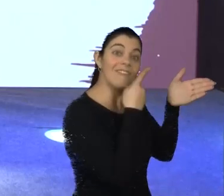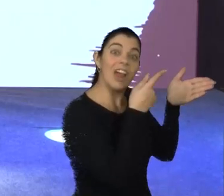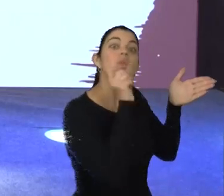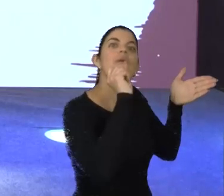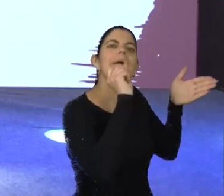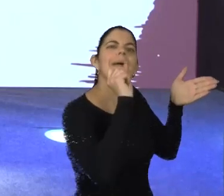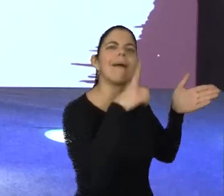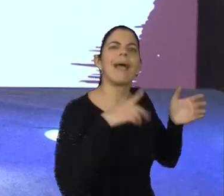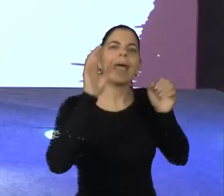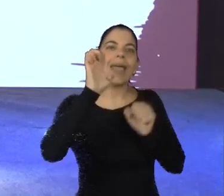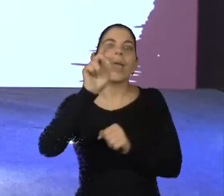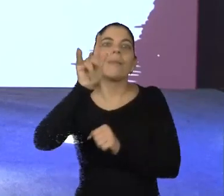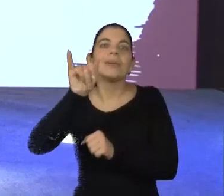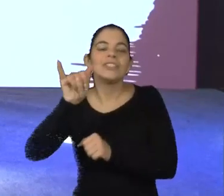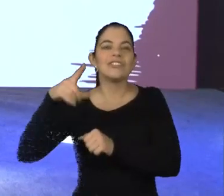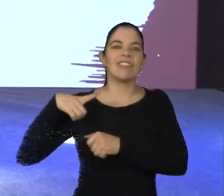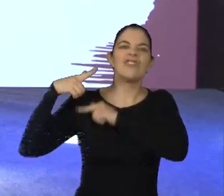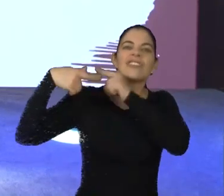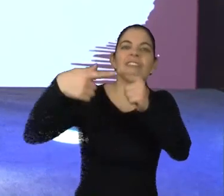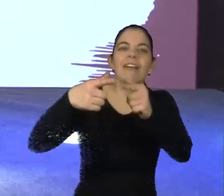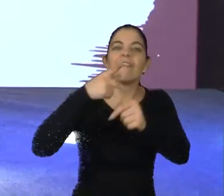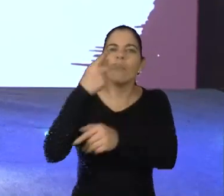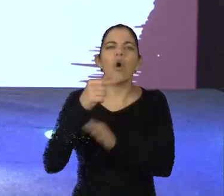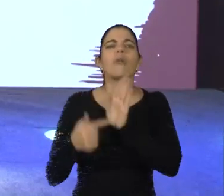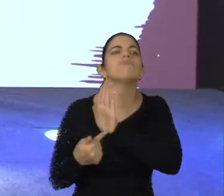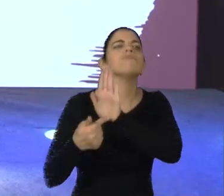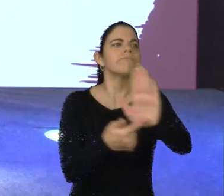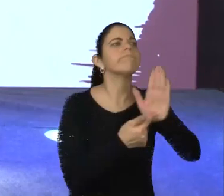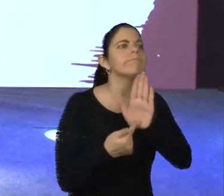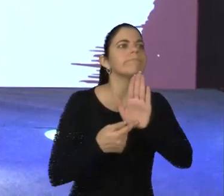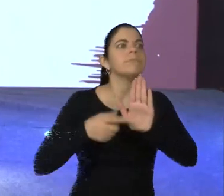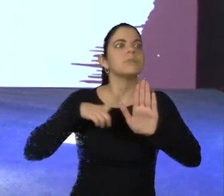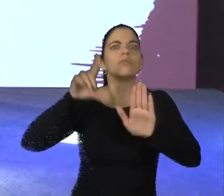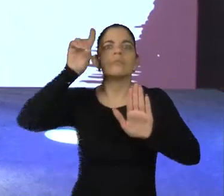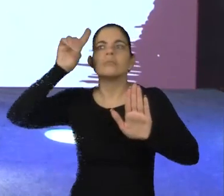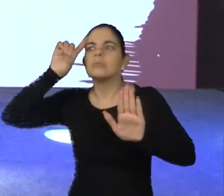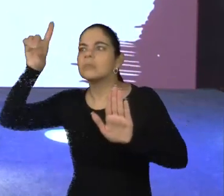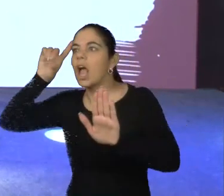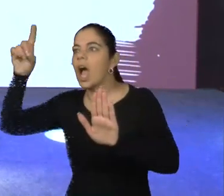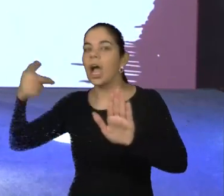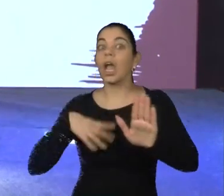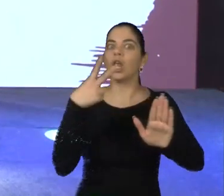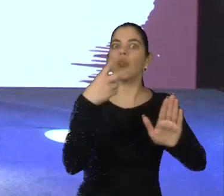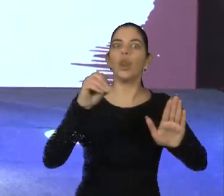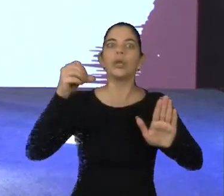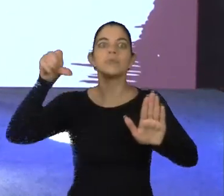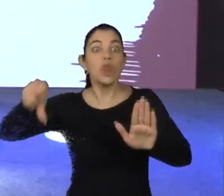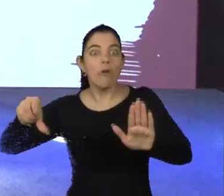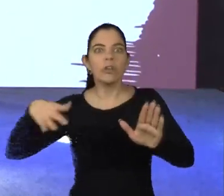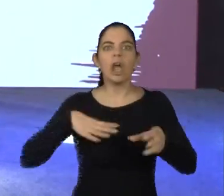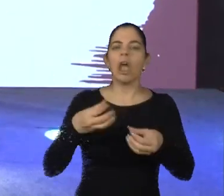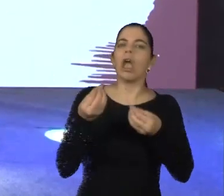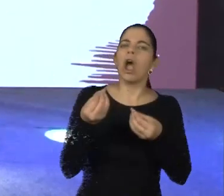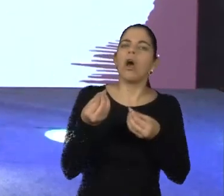Trazendo essa questão muito para o nosso dia a dia, muito tangível, já em 2009. Mas, para a gente falar